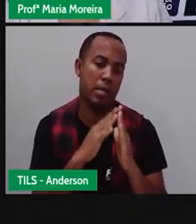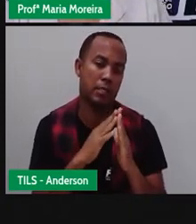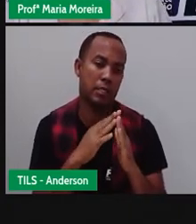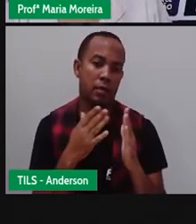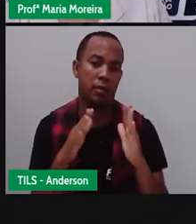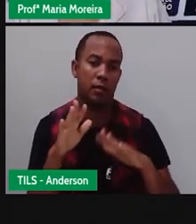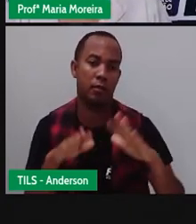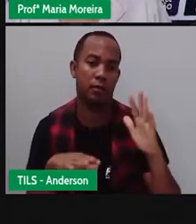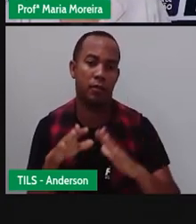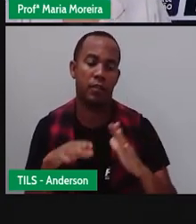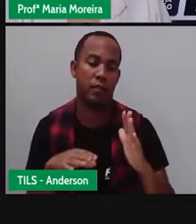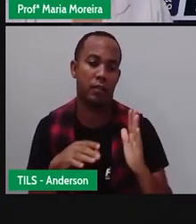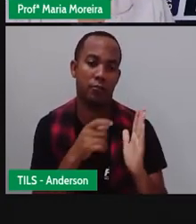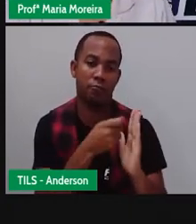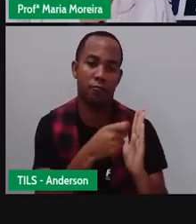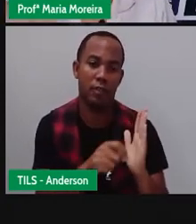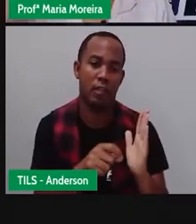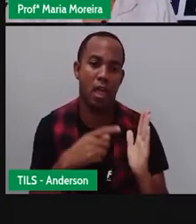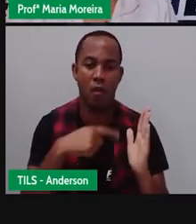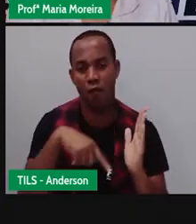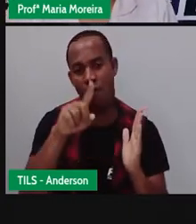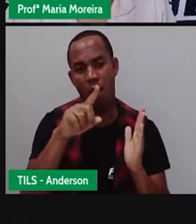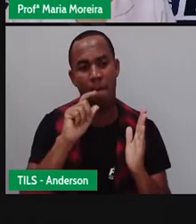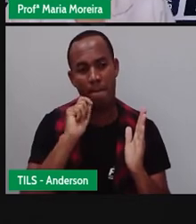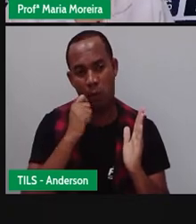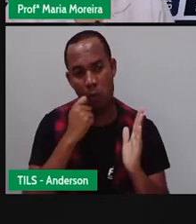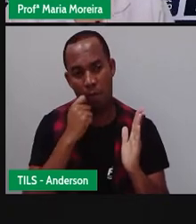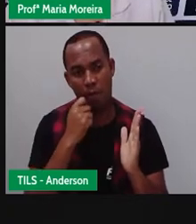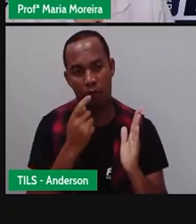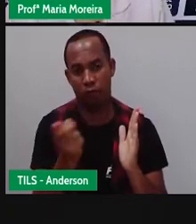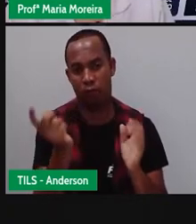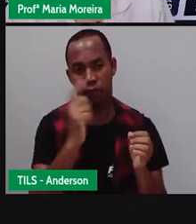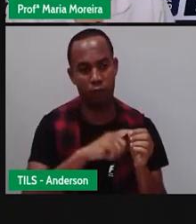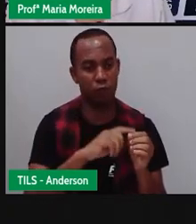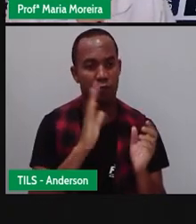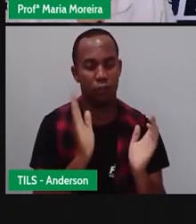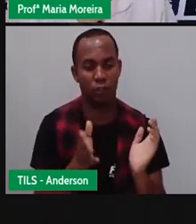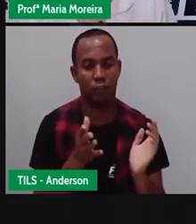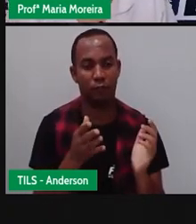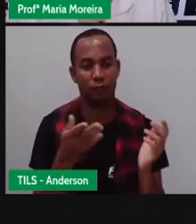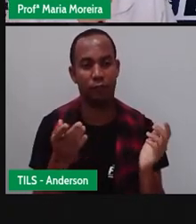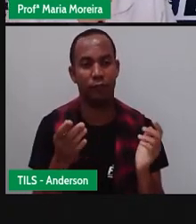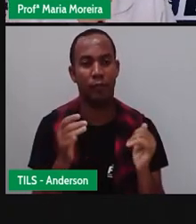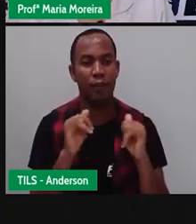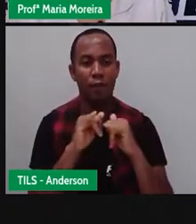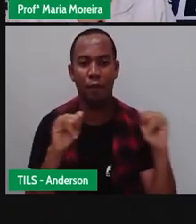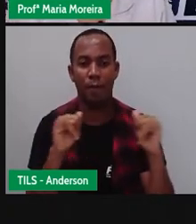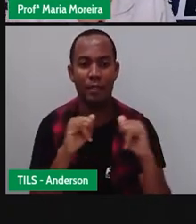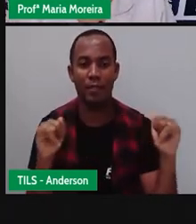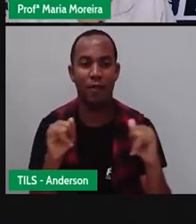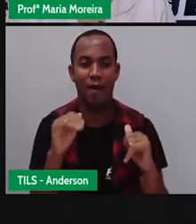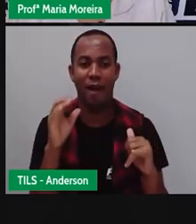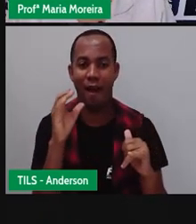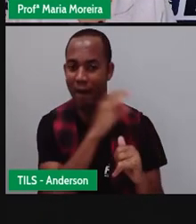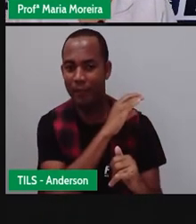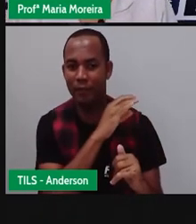E assina. Não é isso? Então, essa é a função do bilhete. Passar uma informação o quê? Rápida.